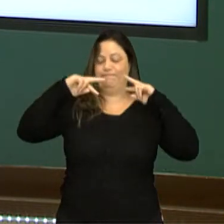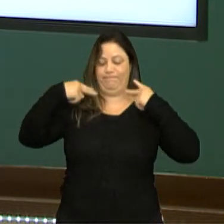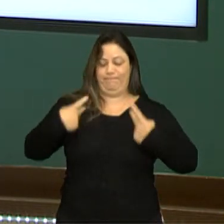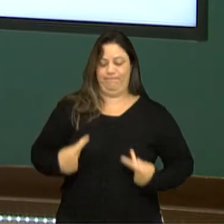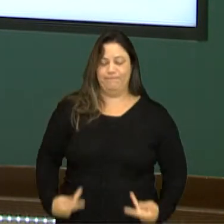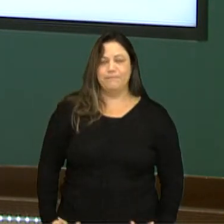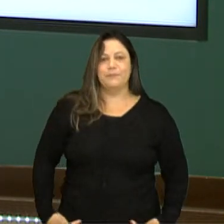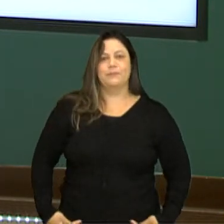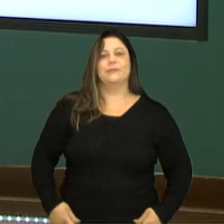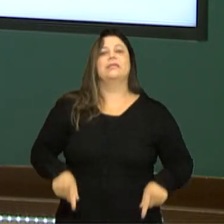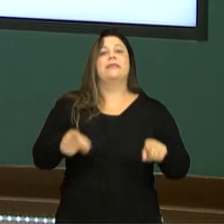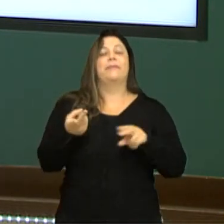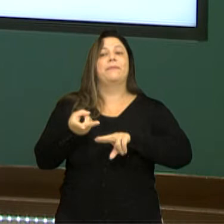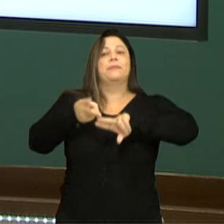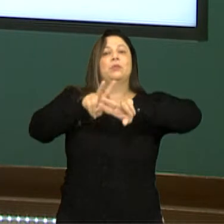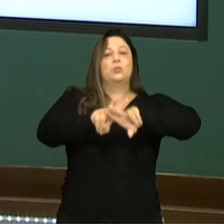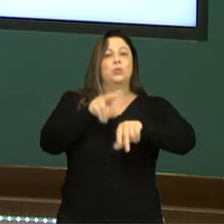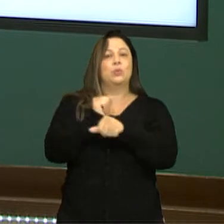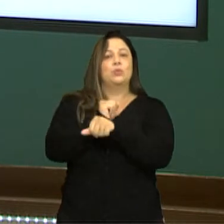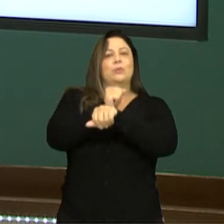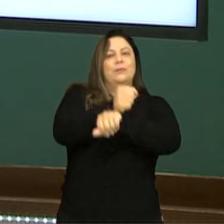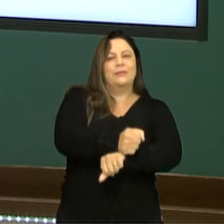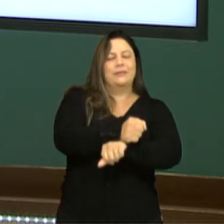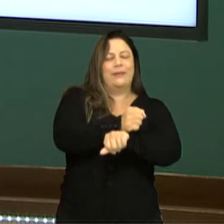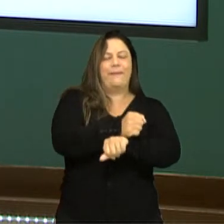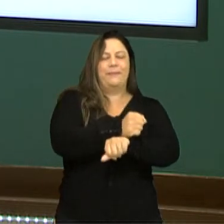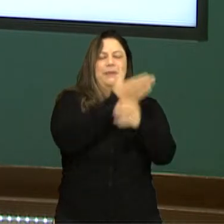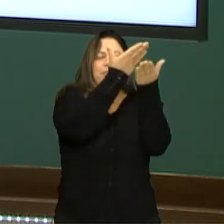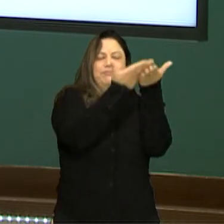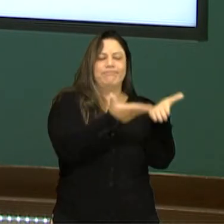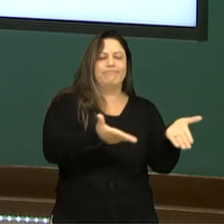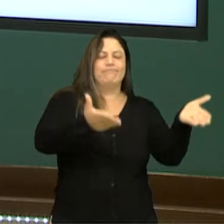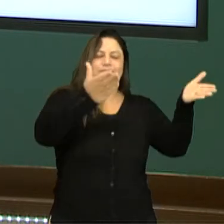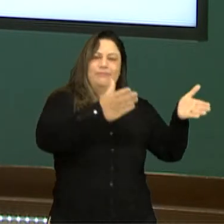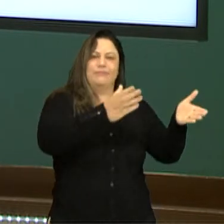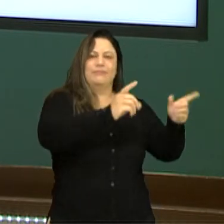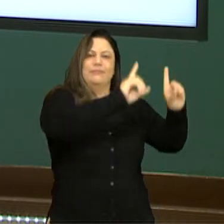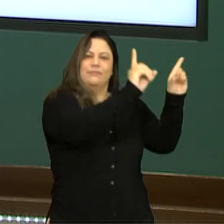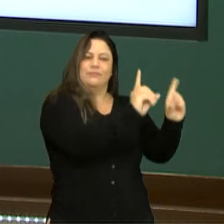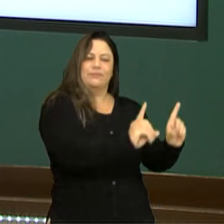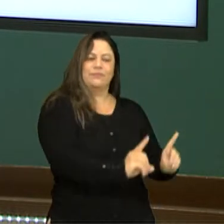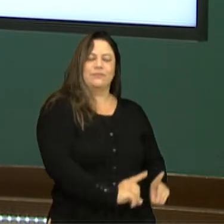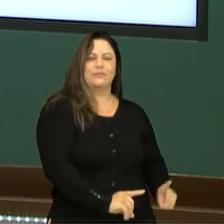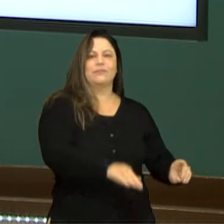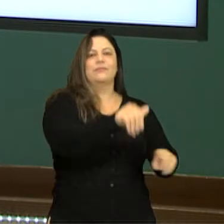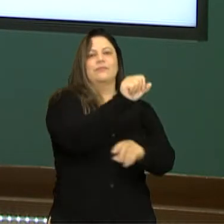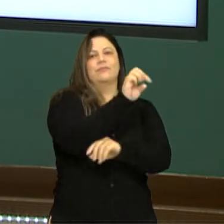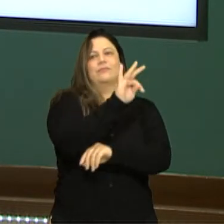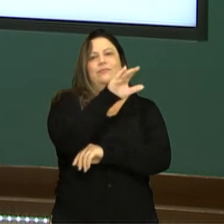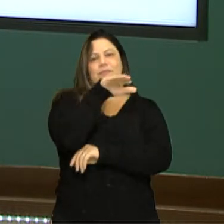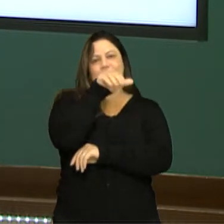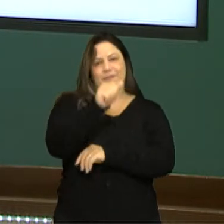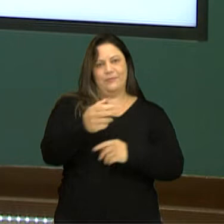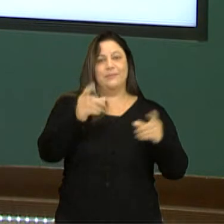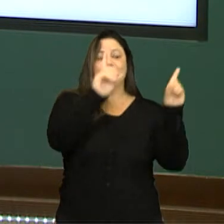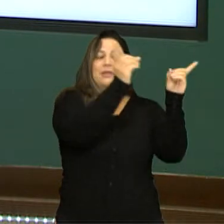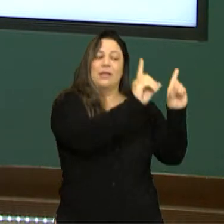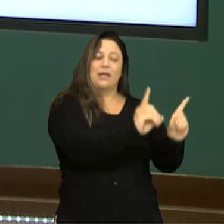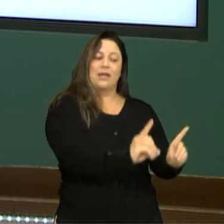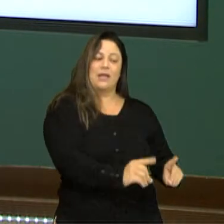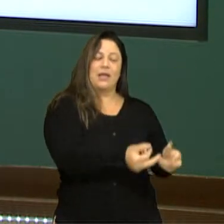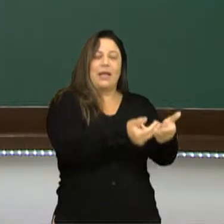prisioneiros de guerra, como forma de agradar aos deuses, né? Aos deuses aztecas. Que esses deuses